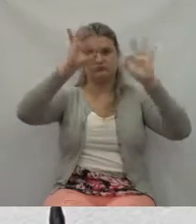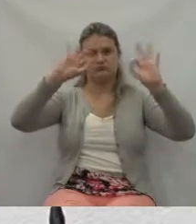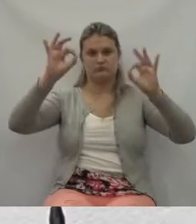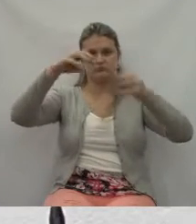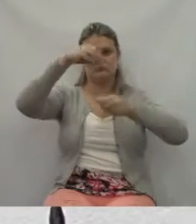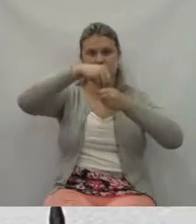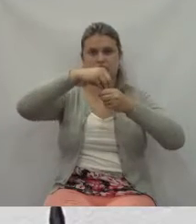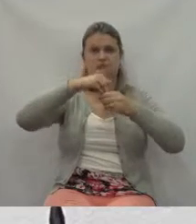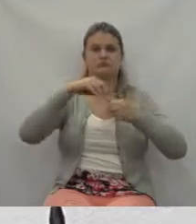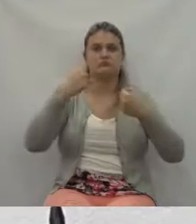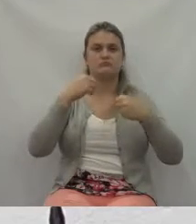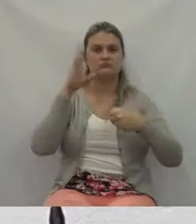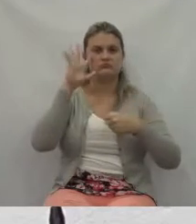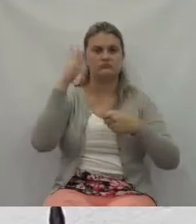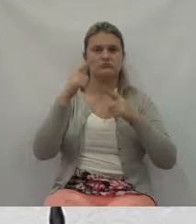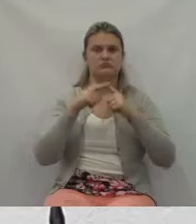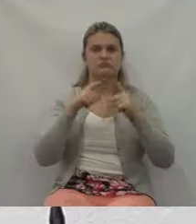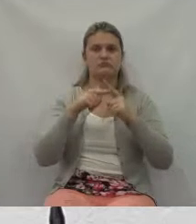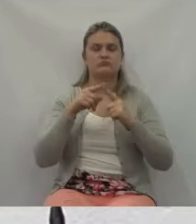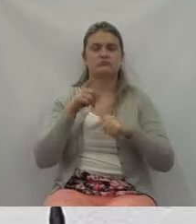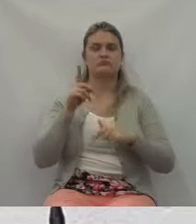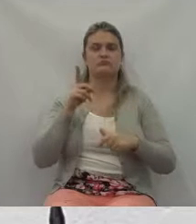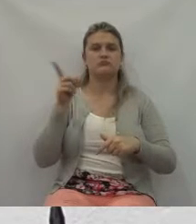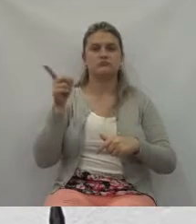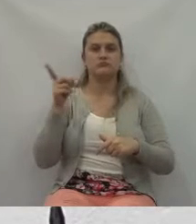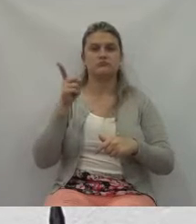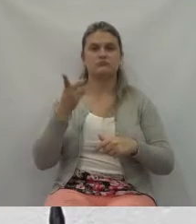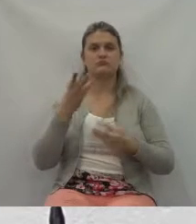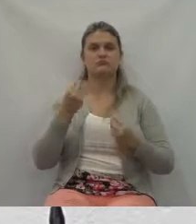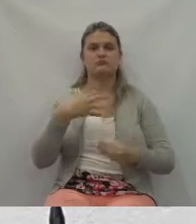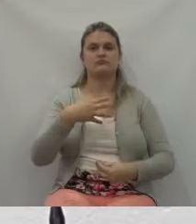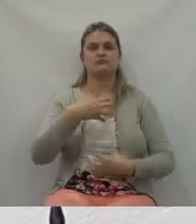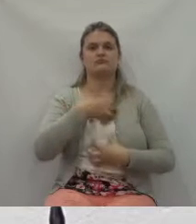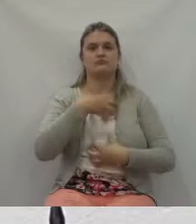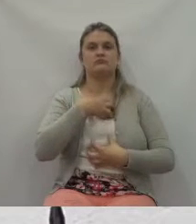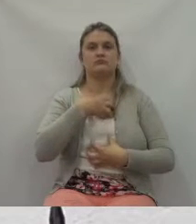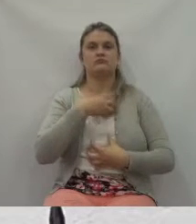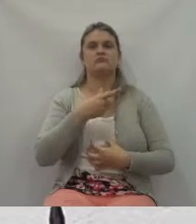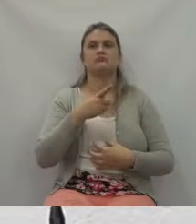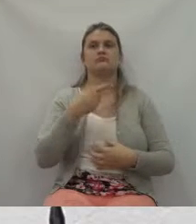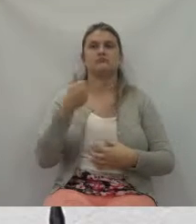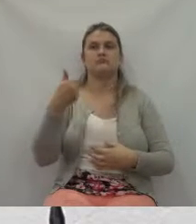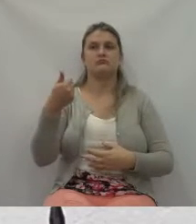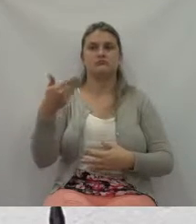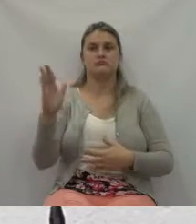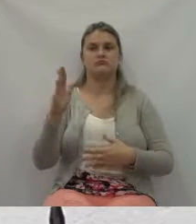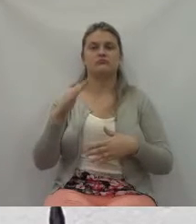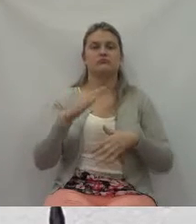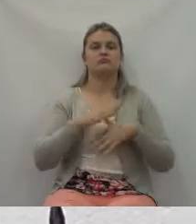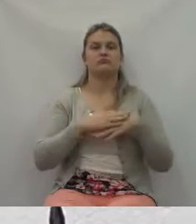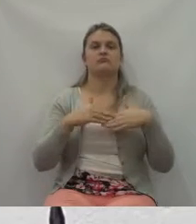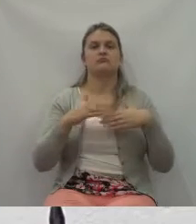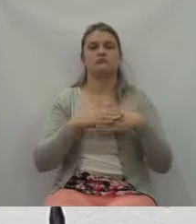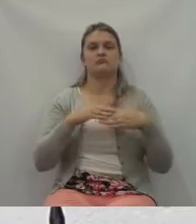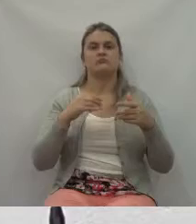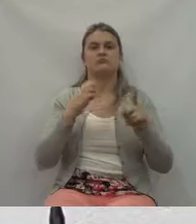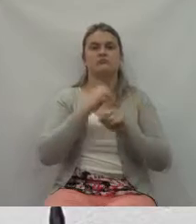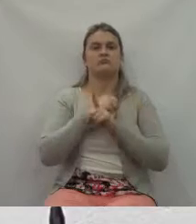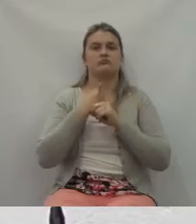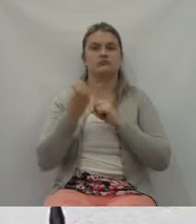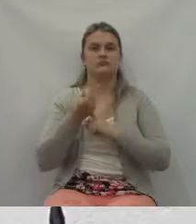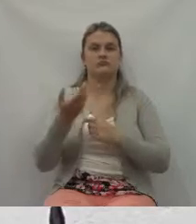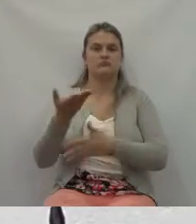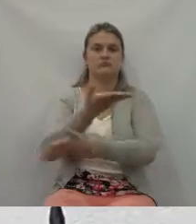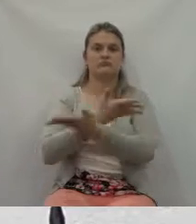com muita habilidade, foi envolvendo a sociedade, o município, as